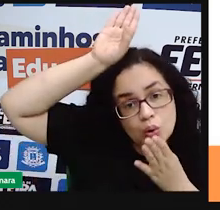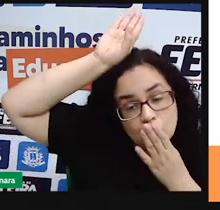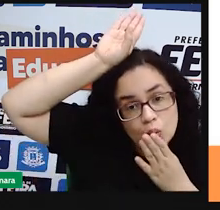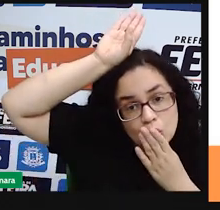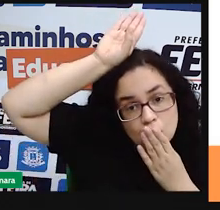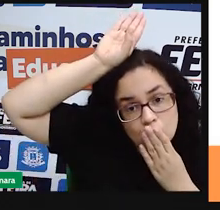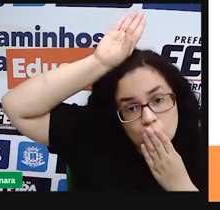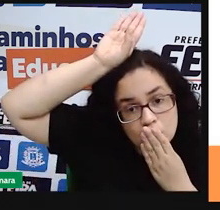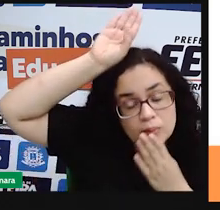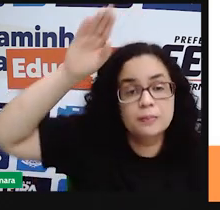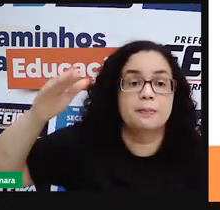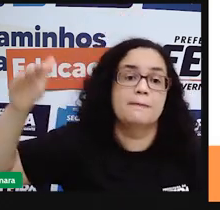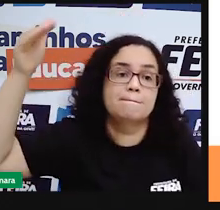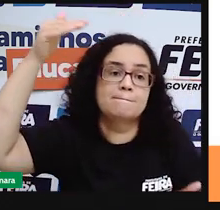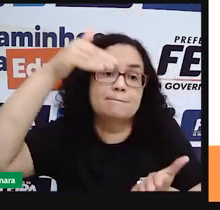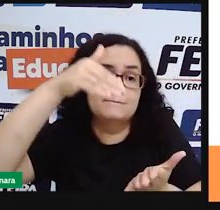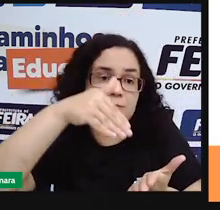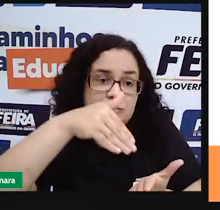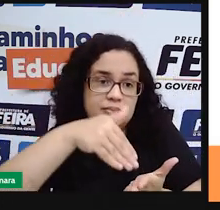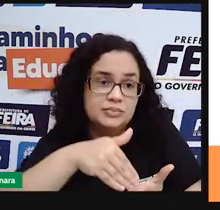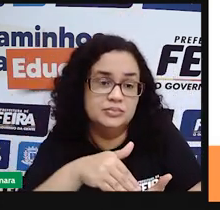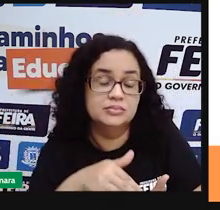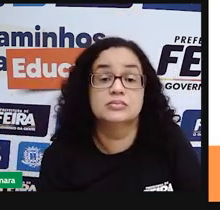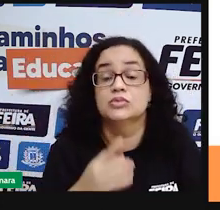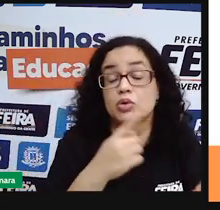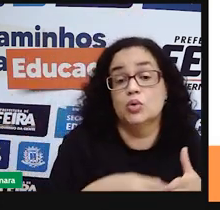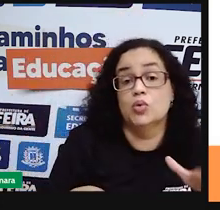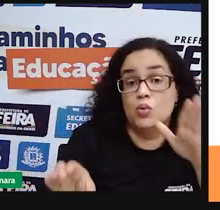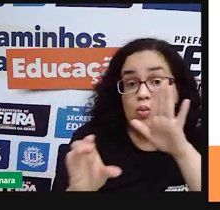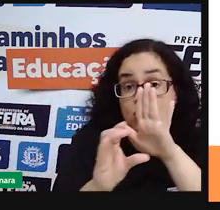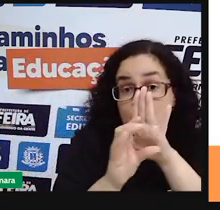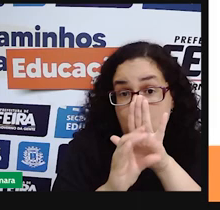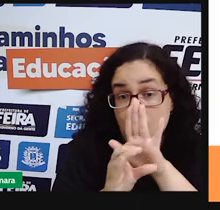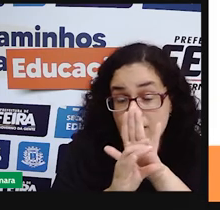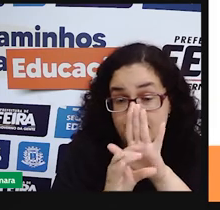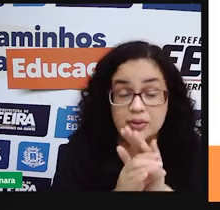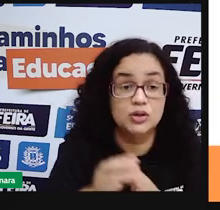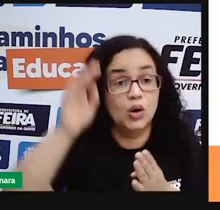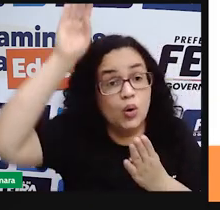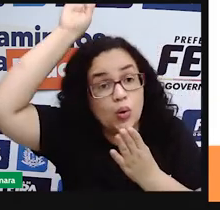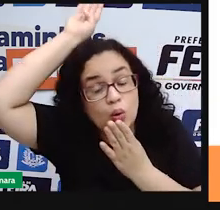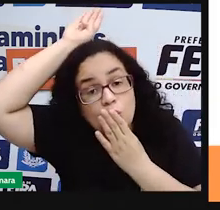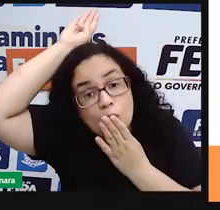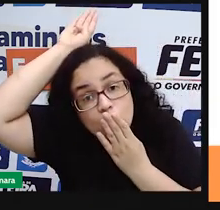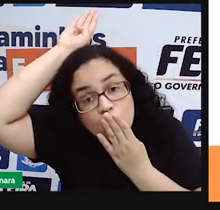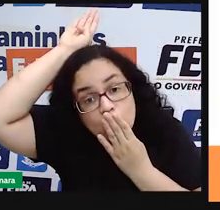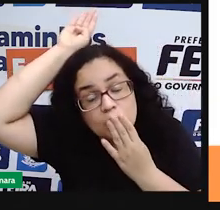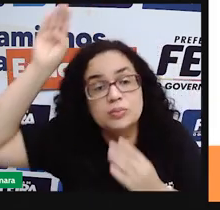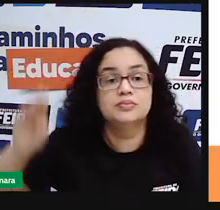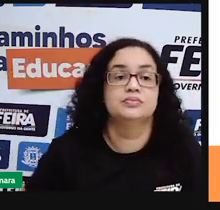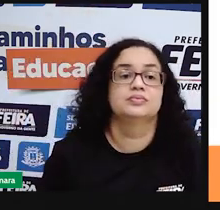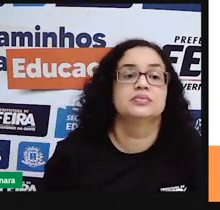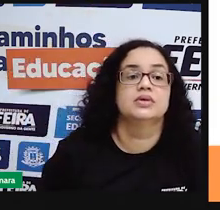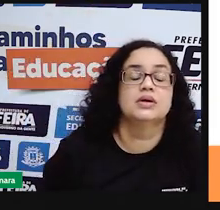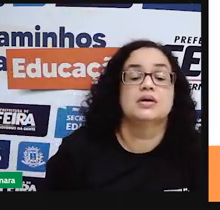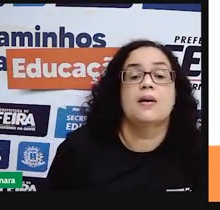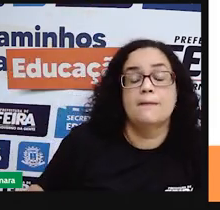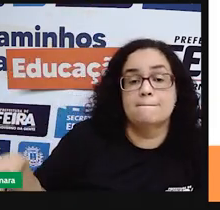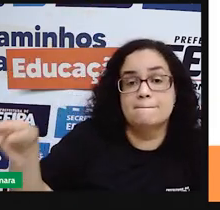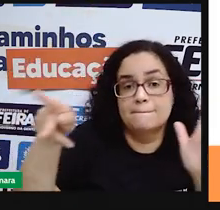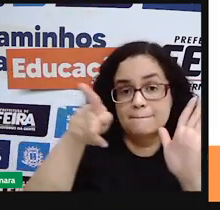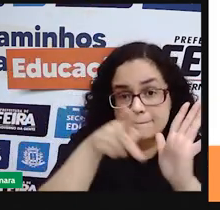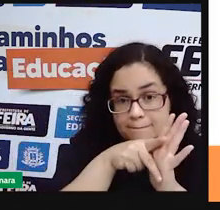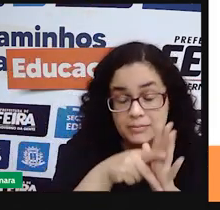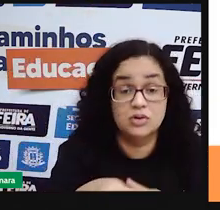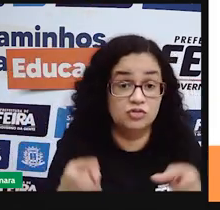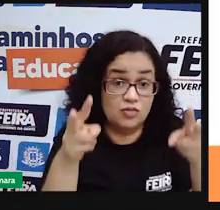até uma comunidade indígena e observar lá o indígena propriamente né a gente